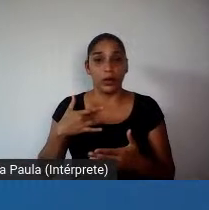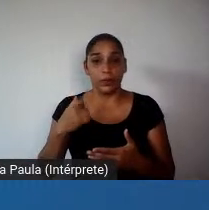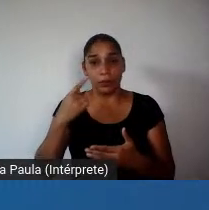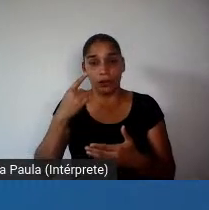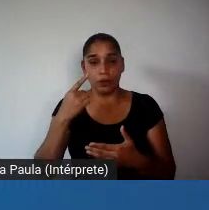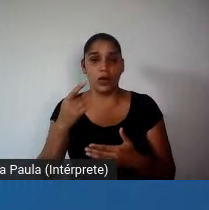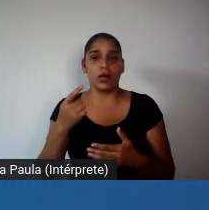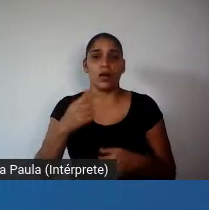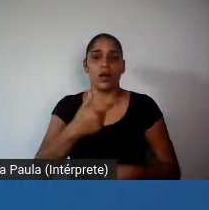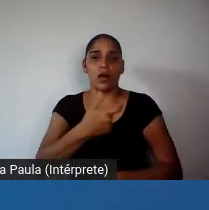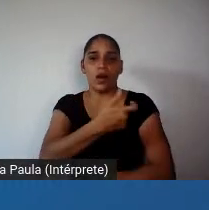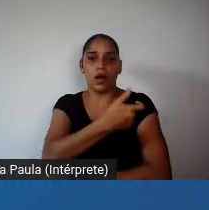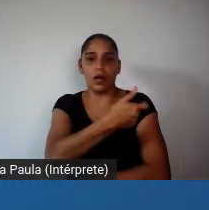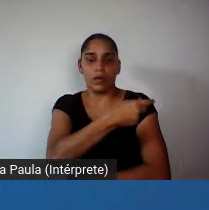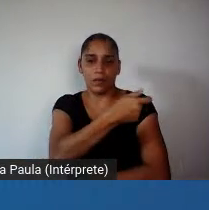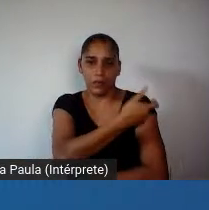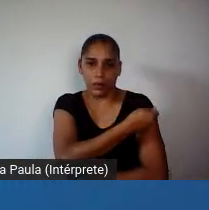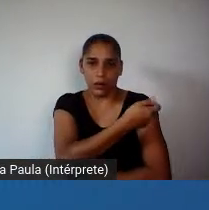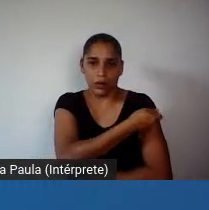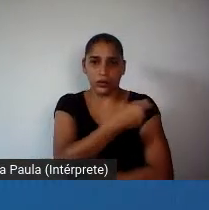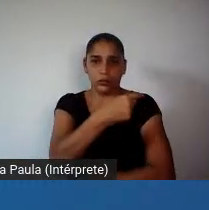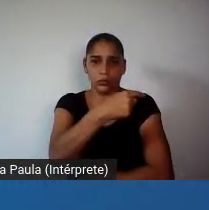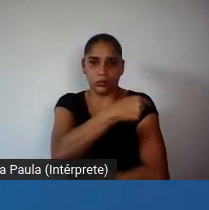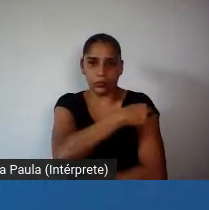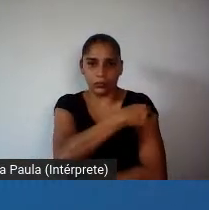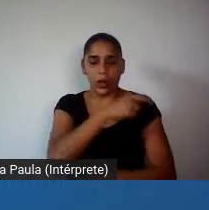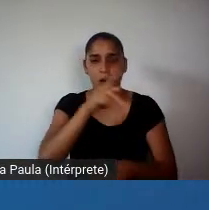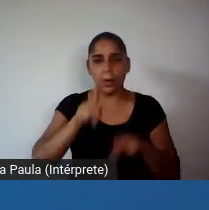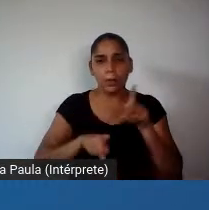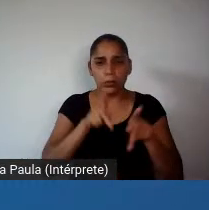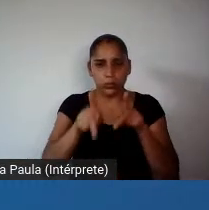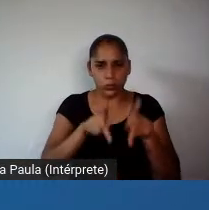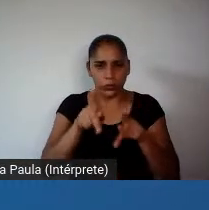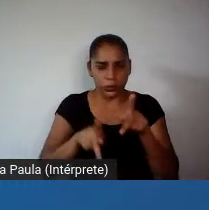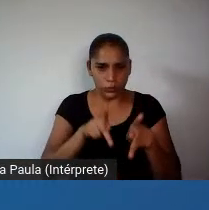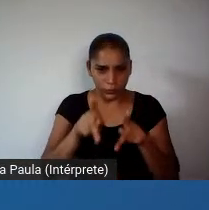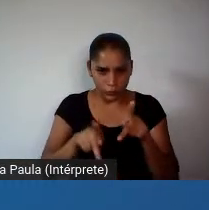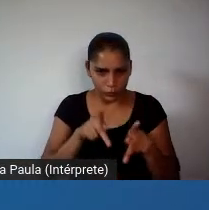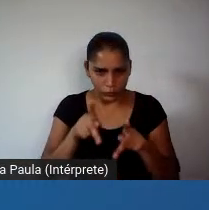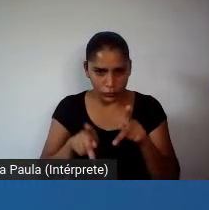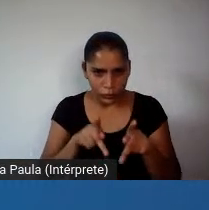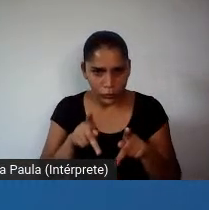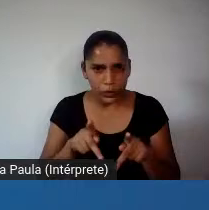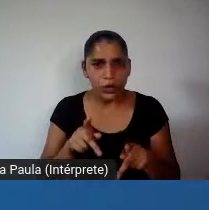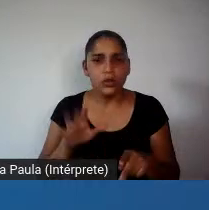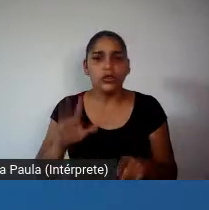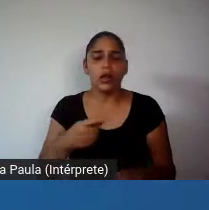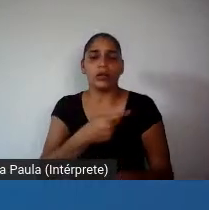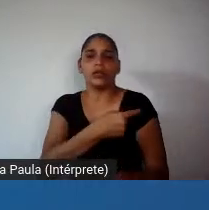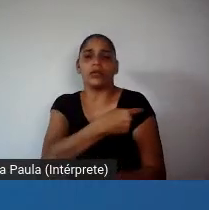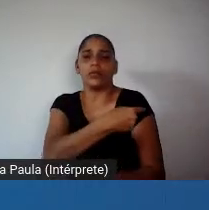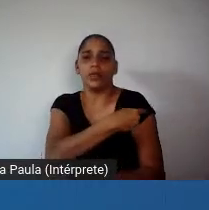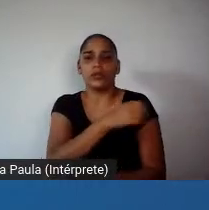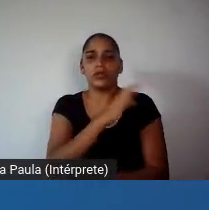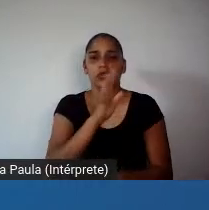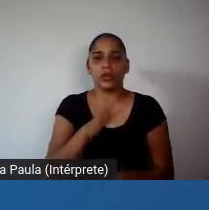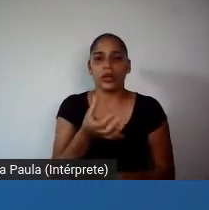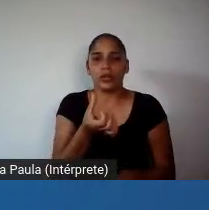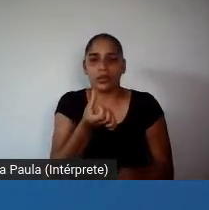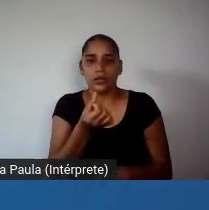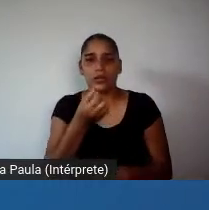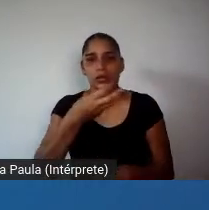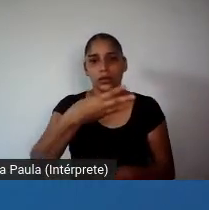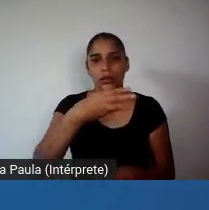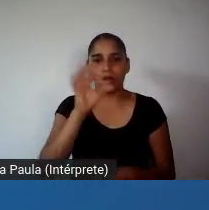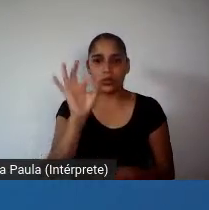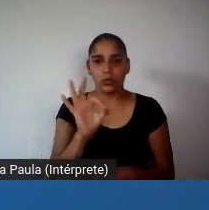por exemplo, a população dos países de alta renda, já vacinaram 63% de sua população